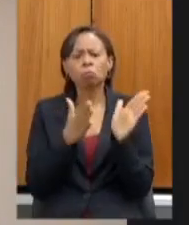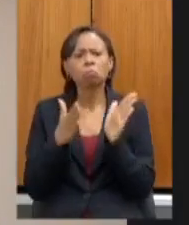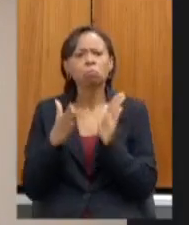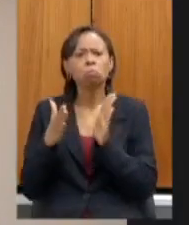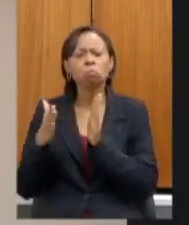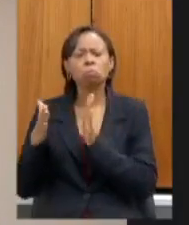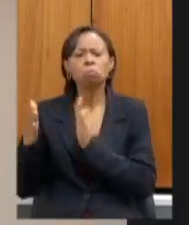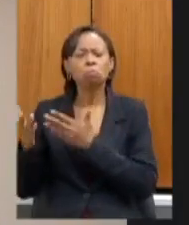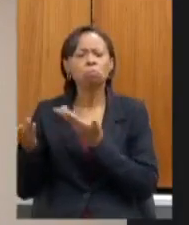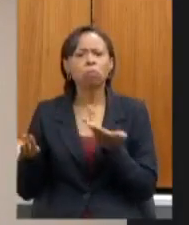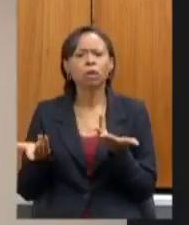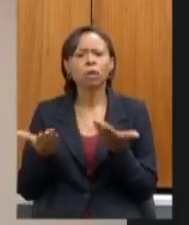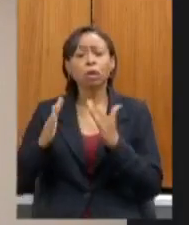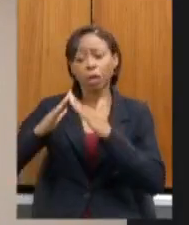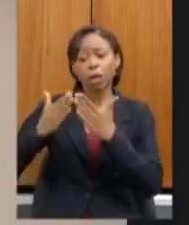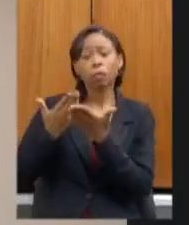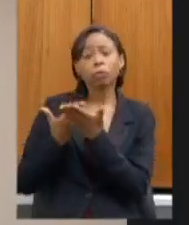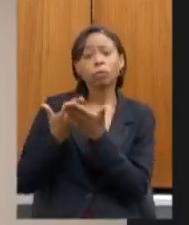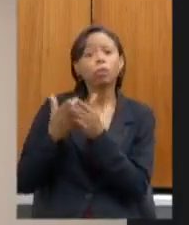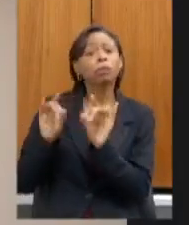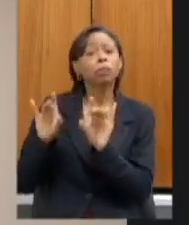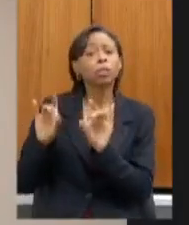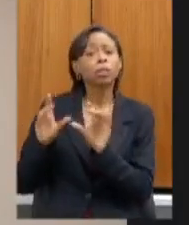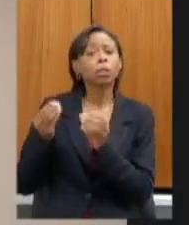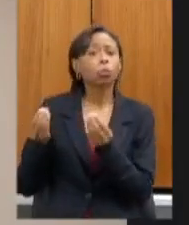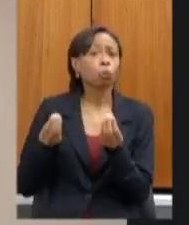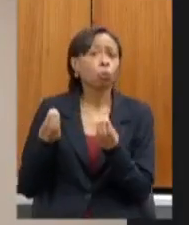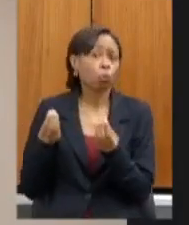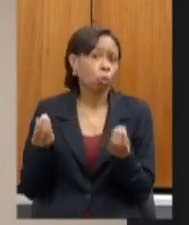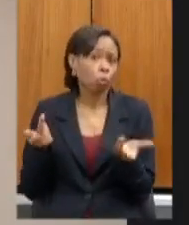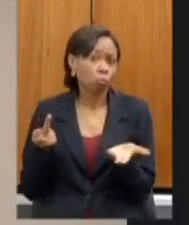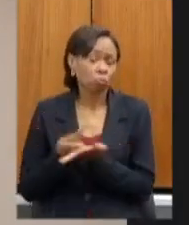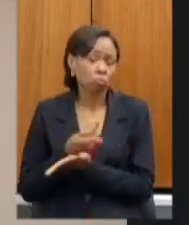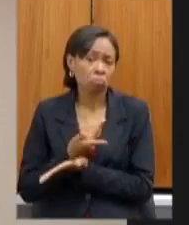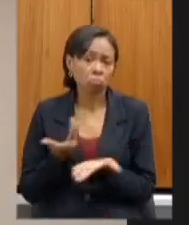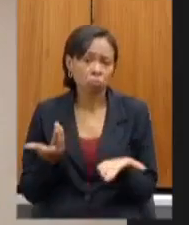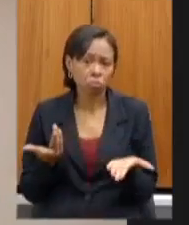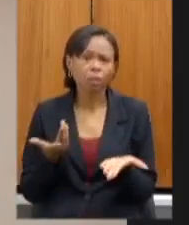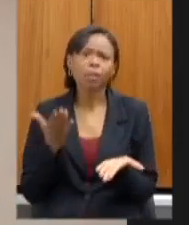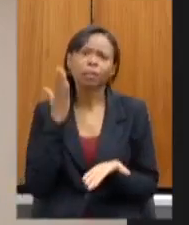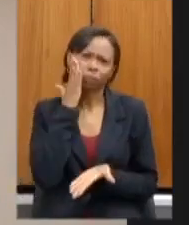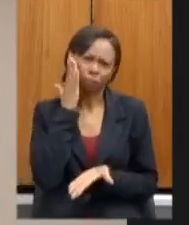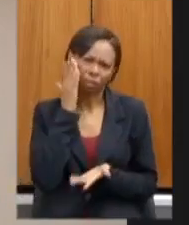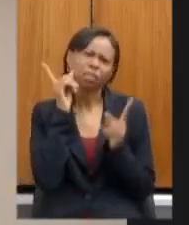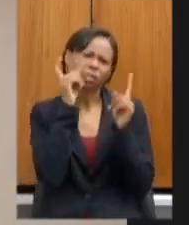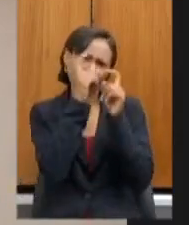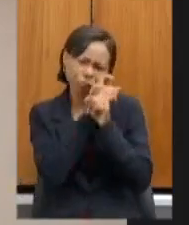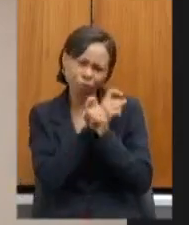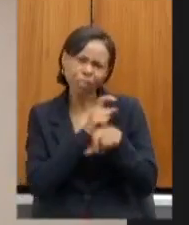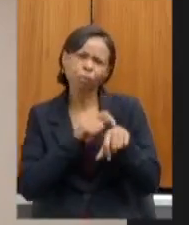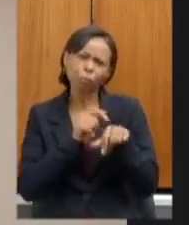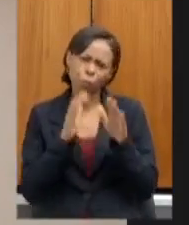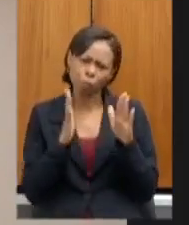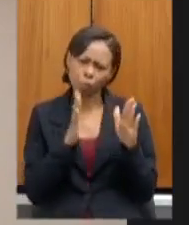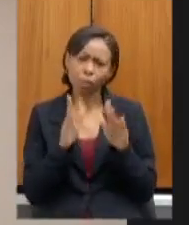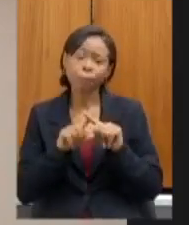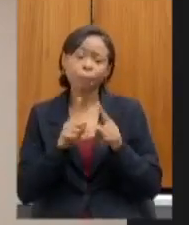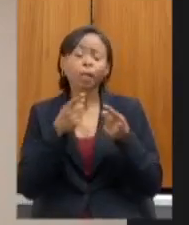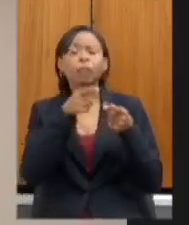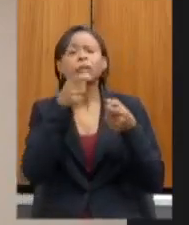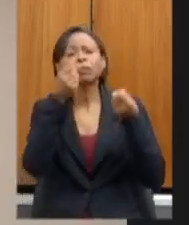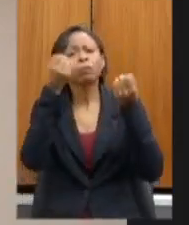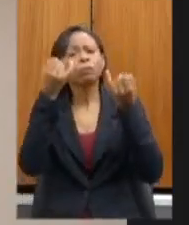nossas escolas especiais sei que o momento é complicado o momento é difícil mas gostaria que a senhora nos